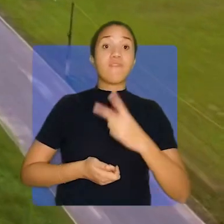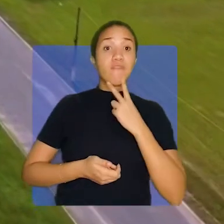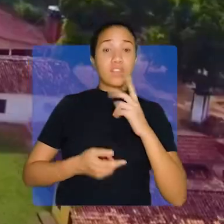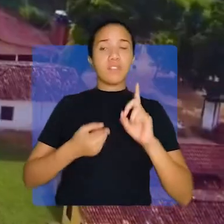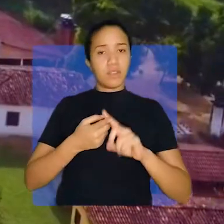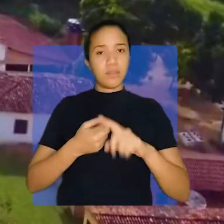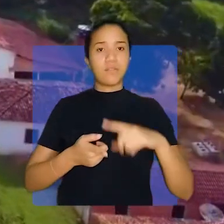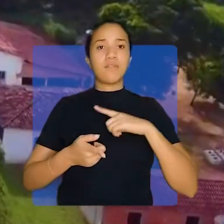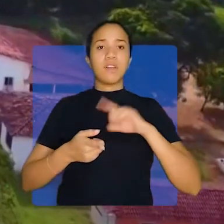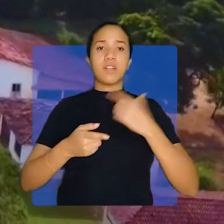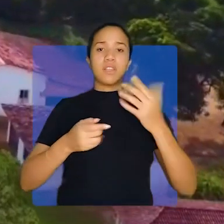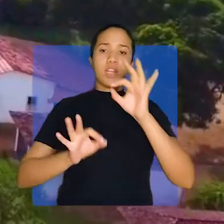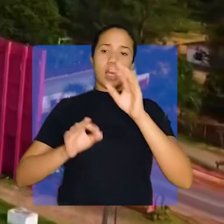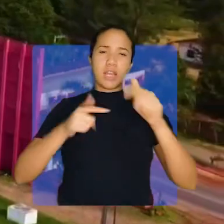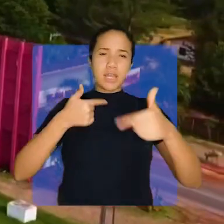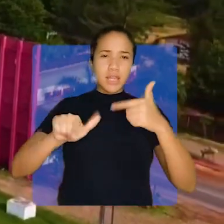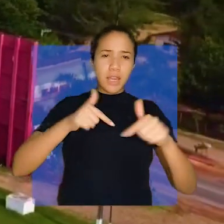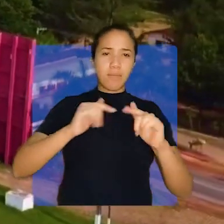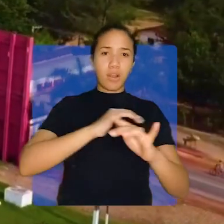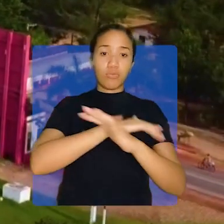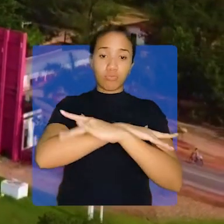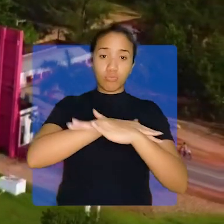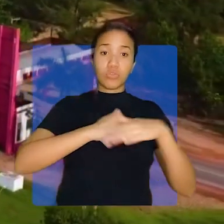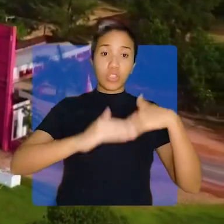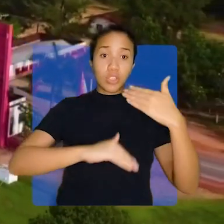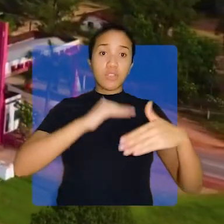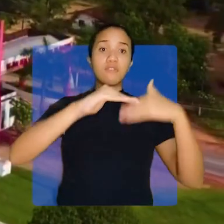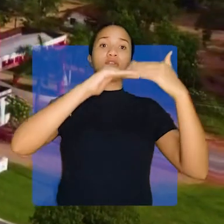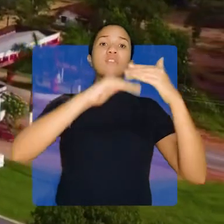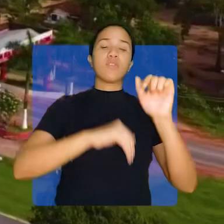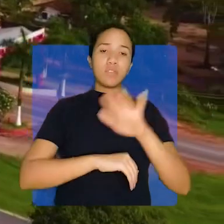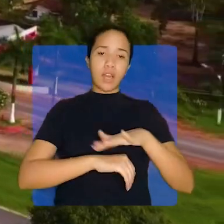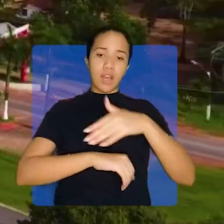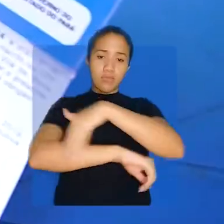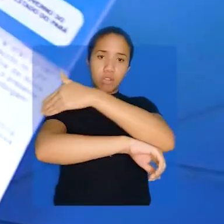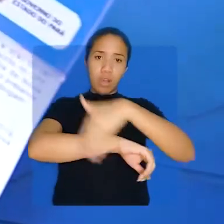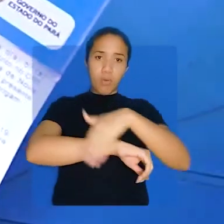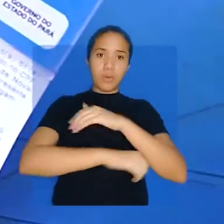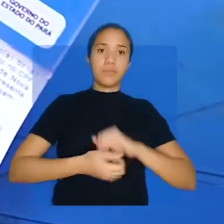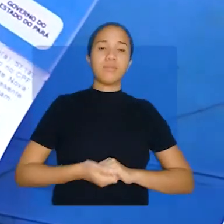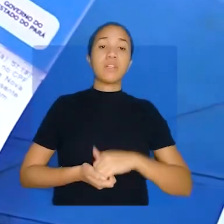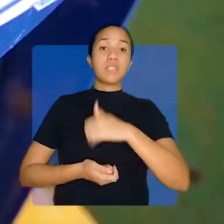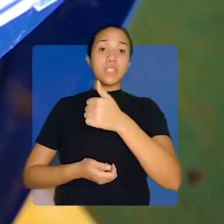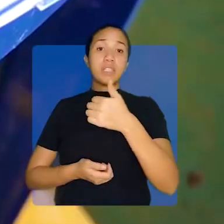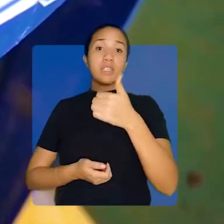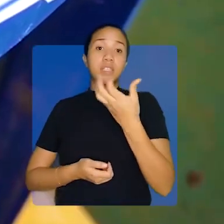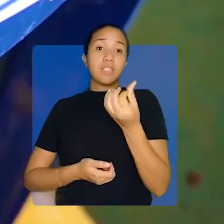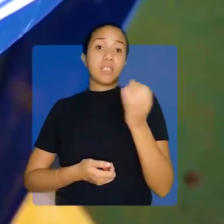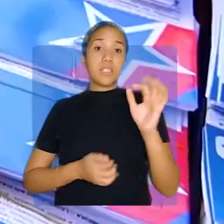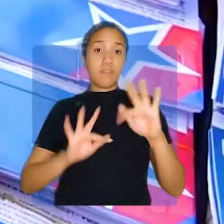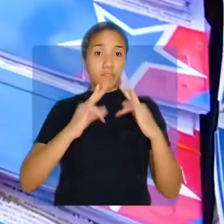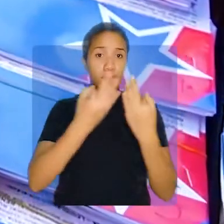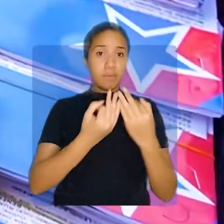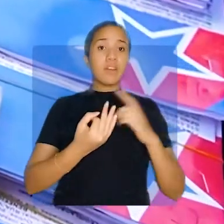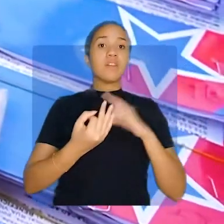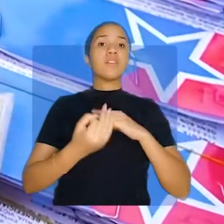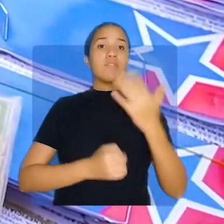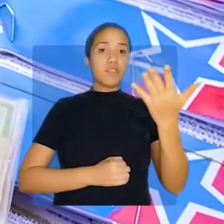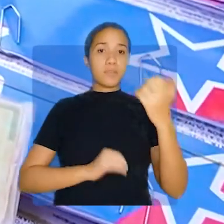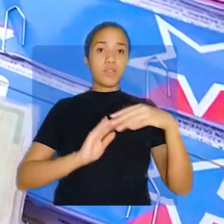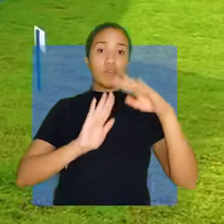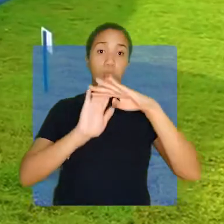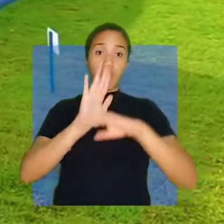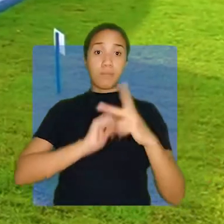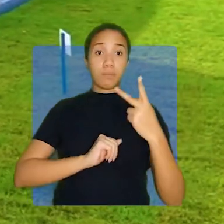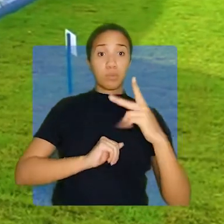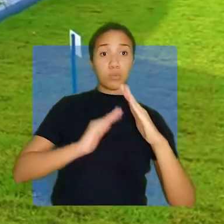vai receber obras de duplicação e urbanização na PA 412. 160 famílias do município receberam benefícios de sua